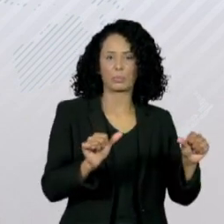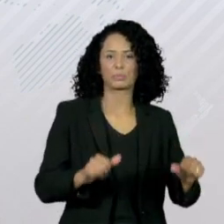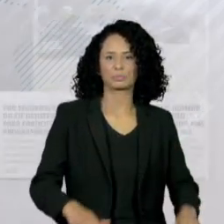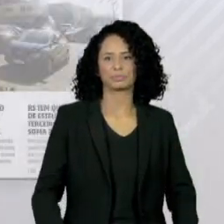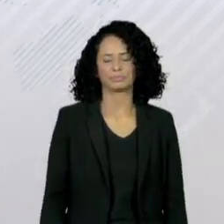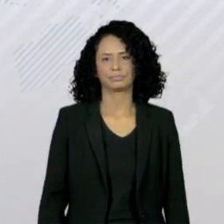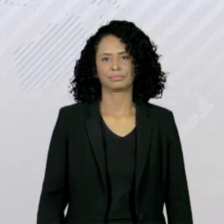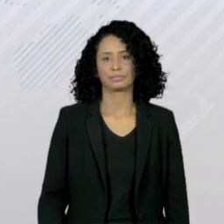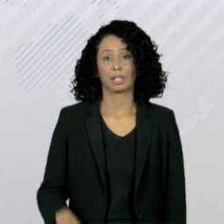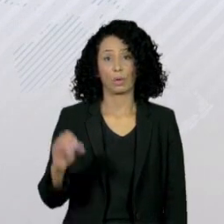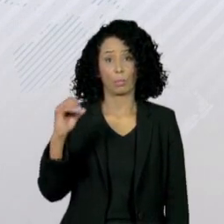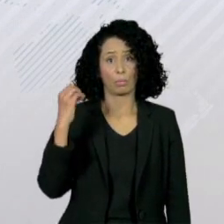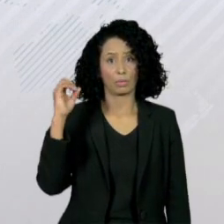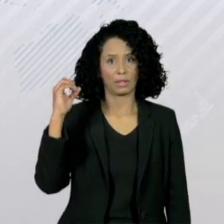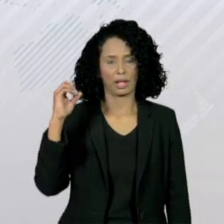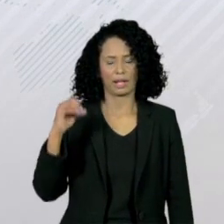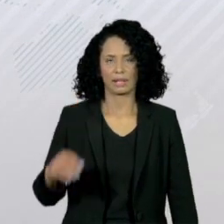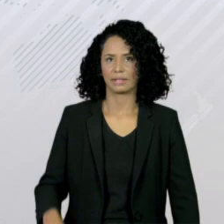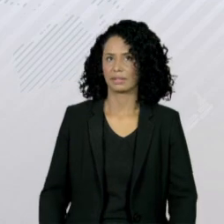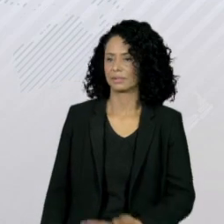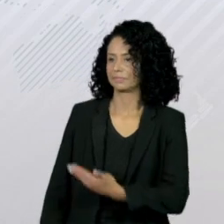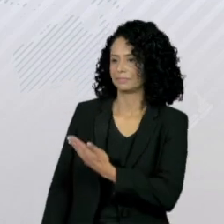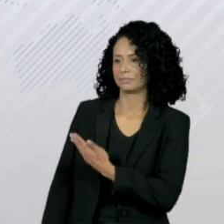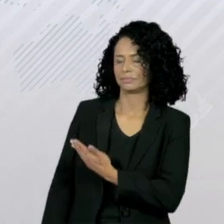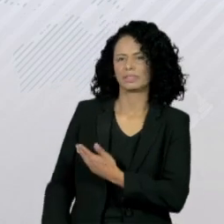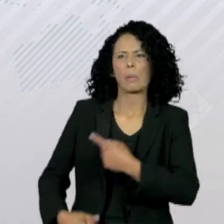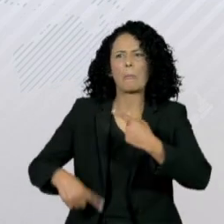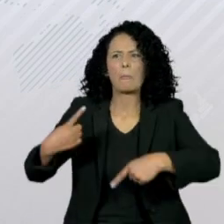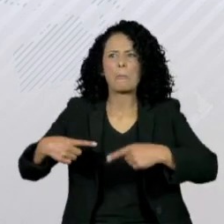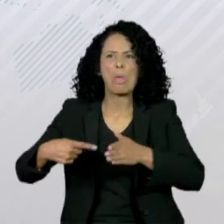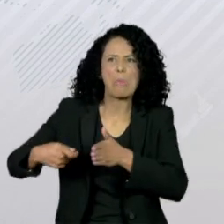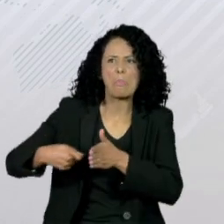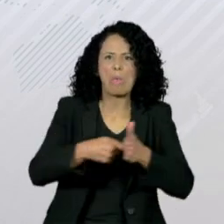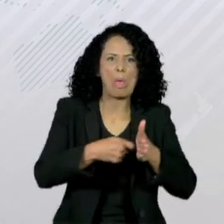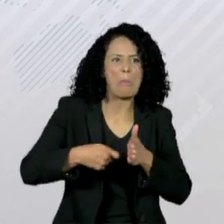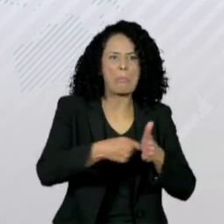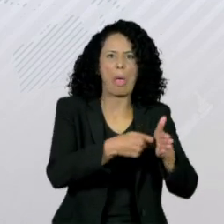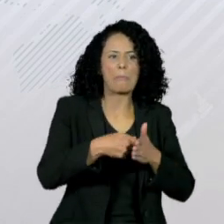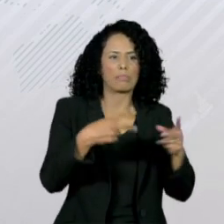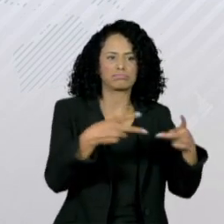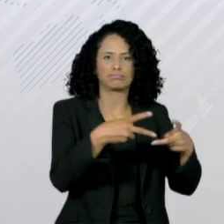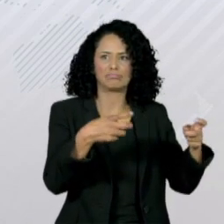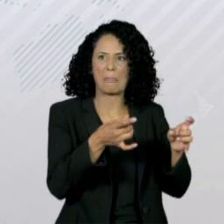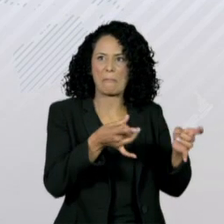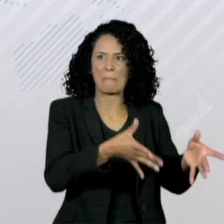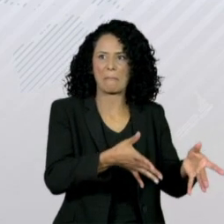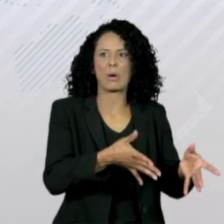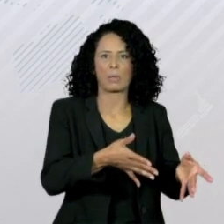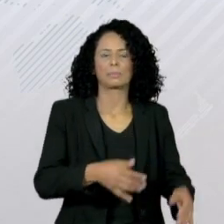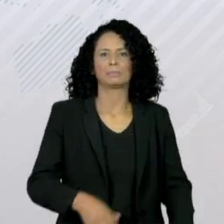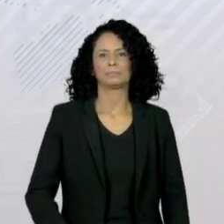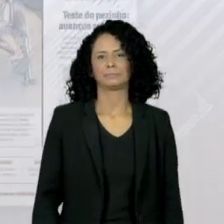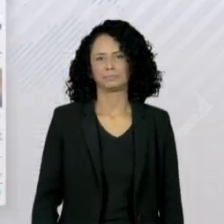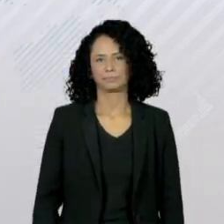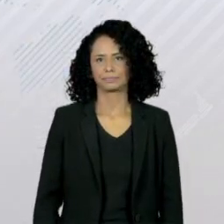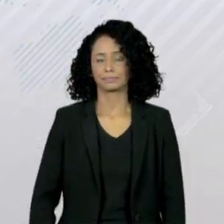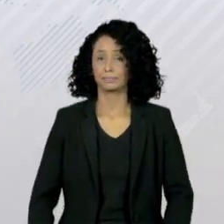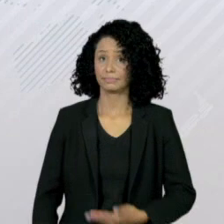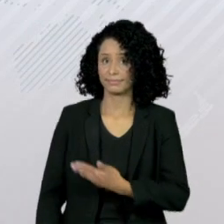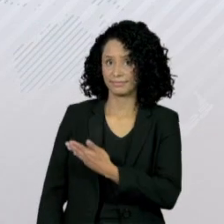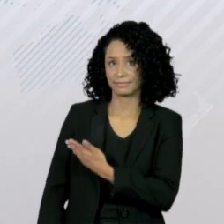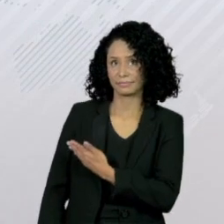Alegre a zero hora. Pressão política provoca renúncia na Petrobras. Correio Brasiliense.